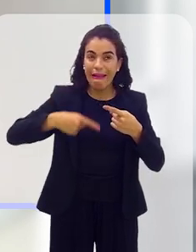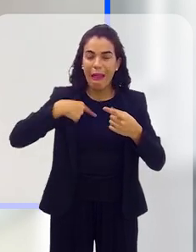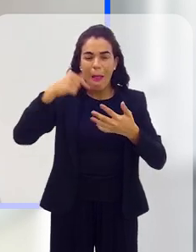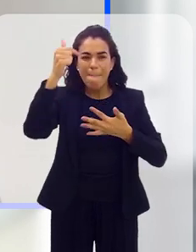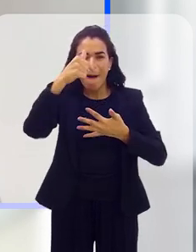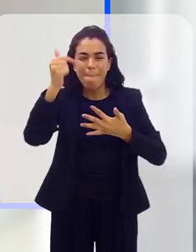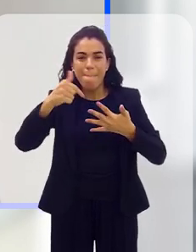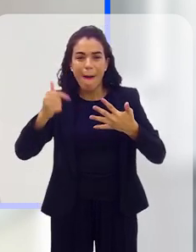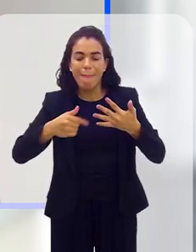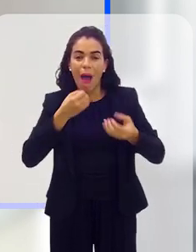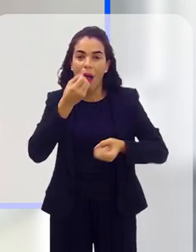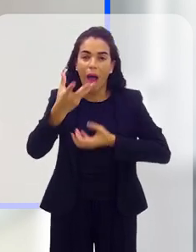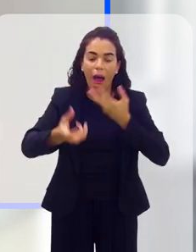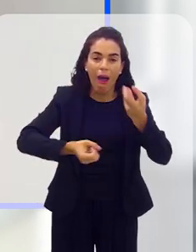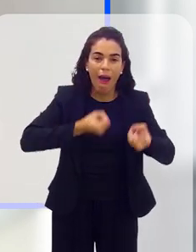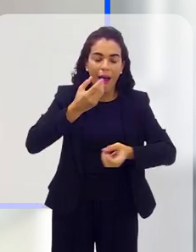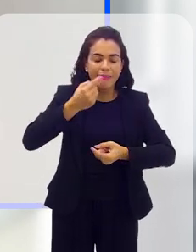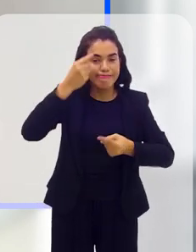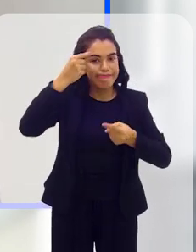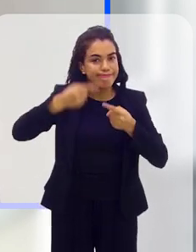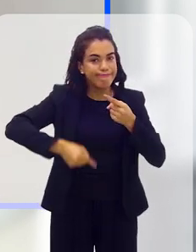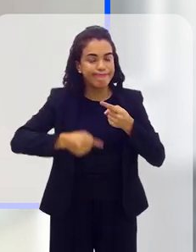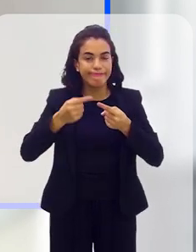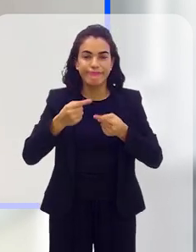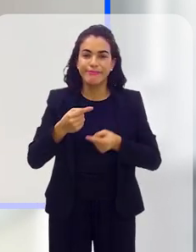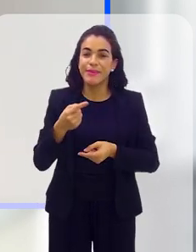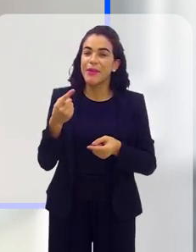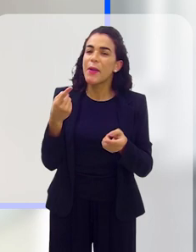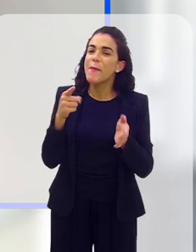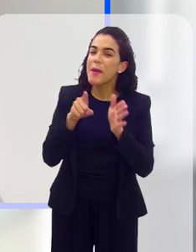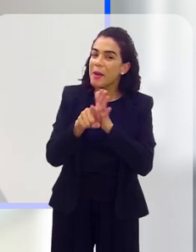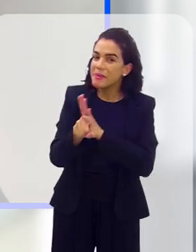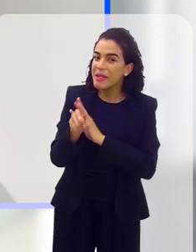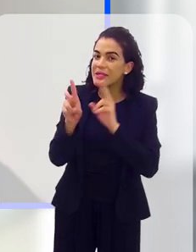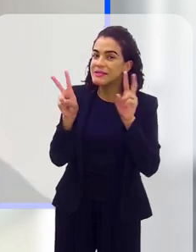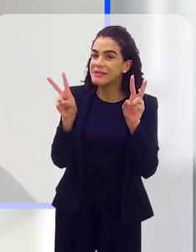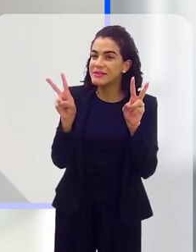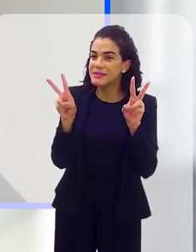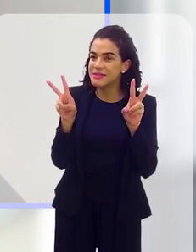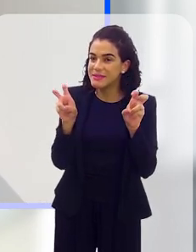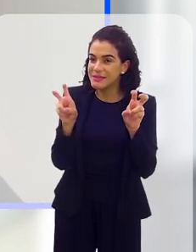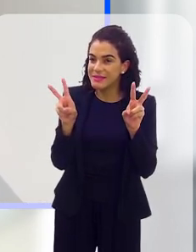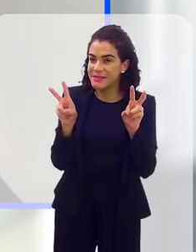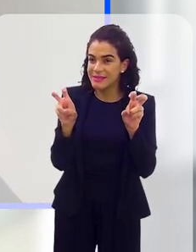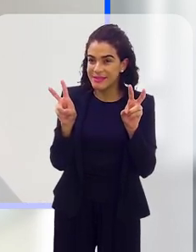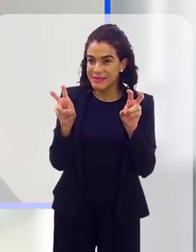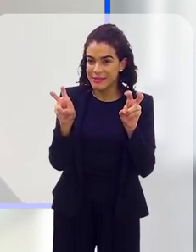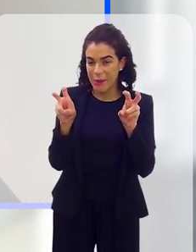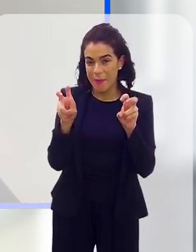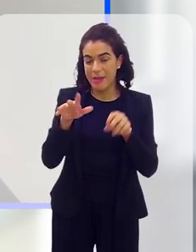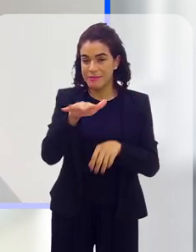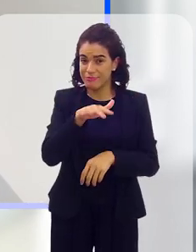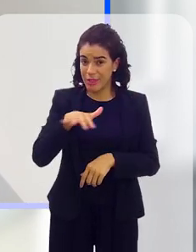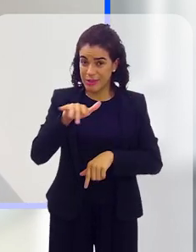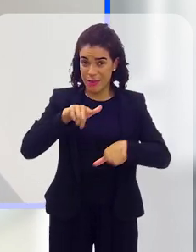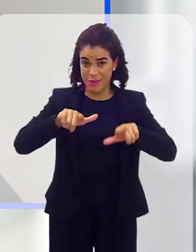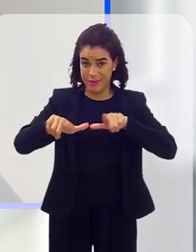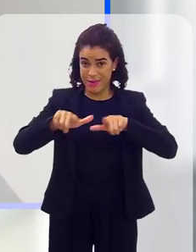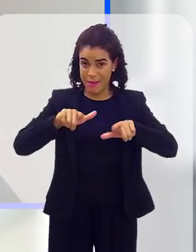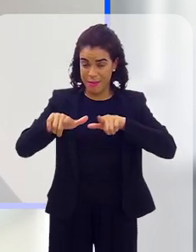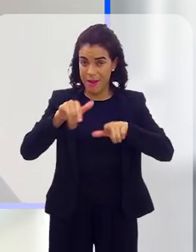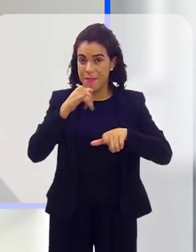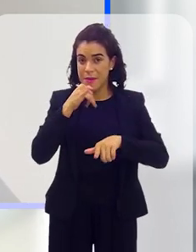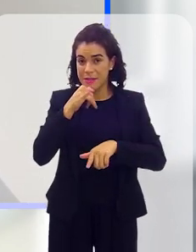fugiu. São tantas coisas que a gente tem que falar. Não, eu tinha te perguntado sobre essa